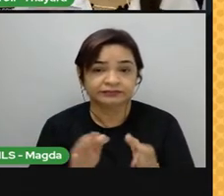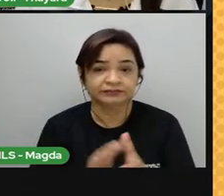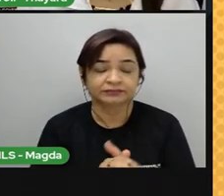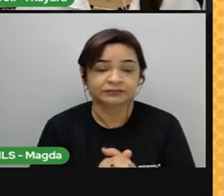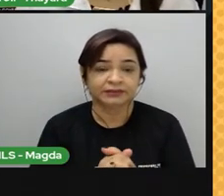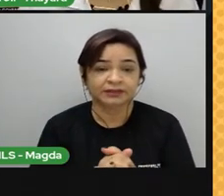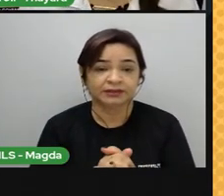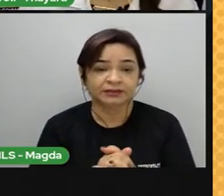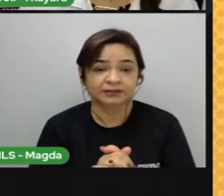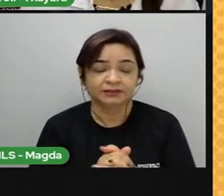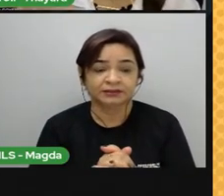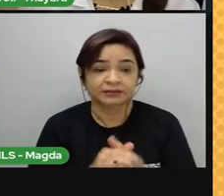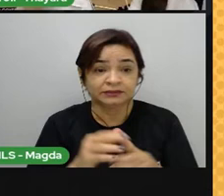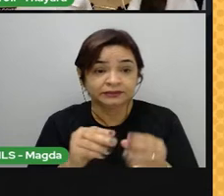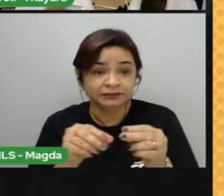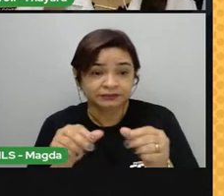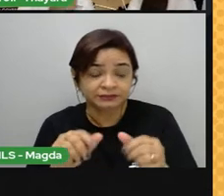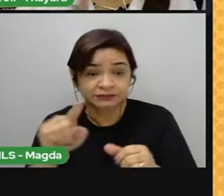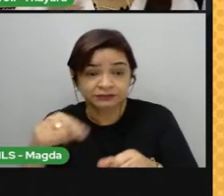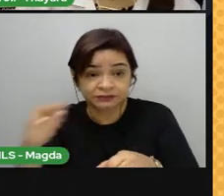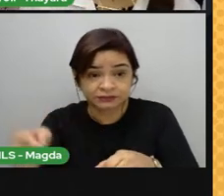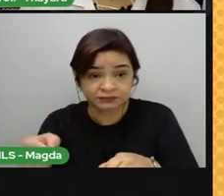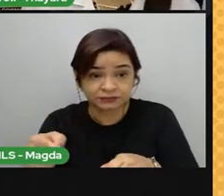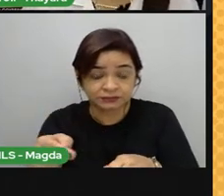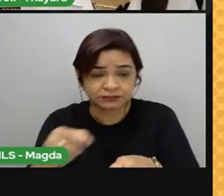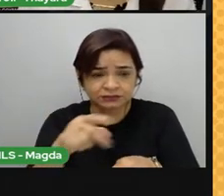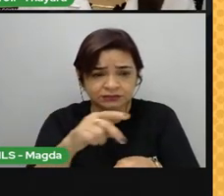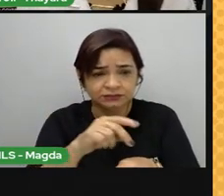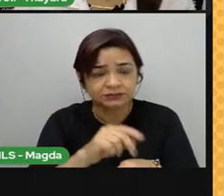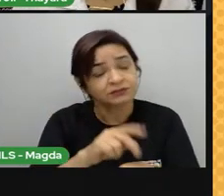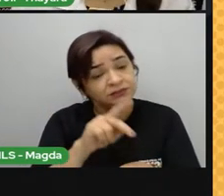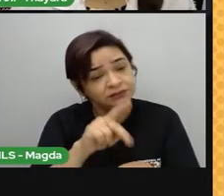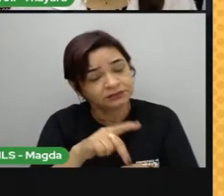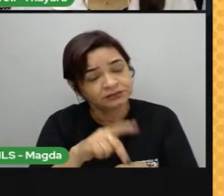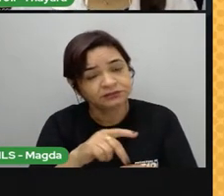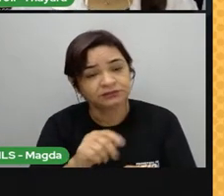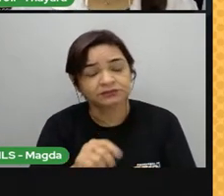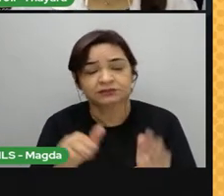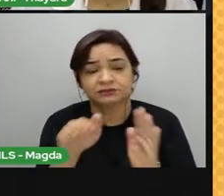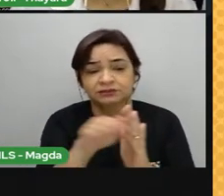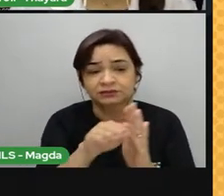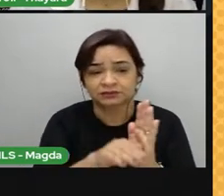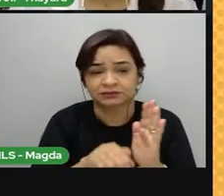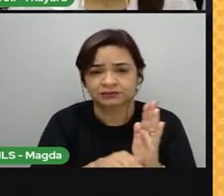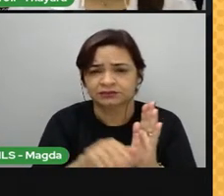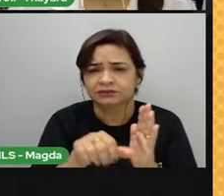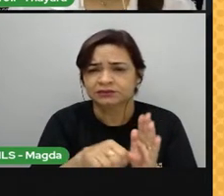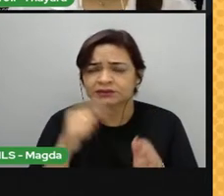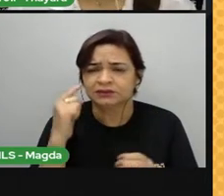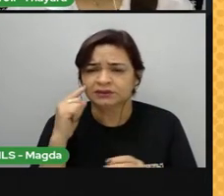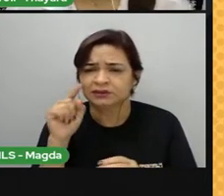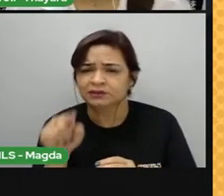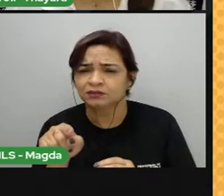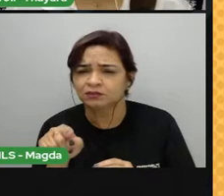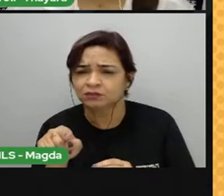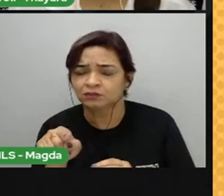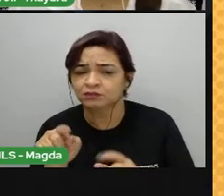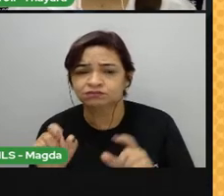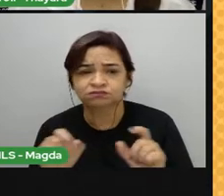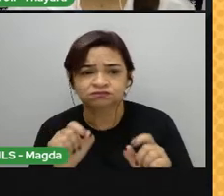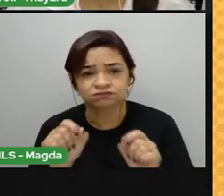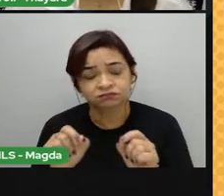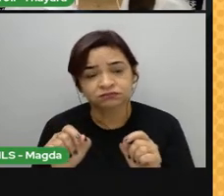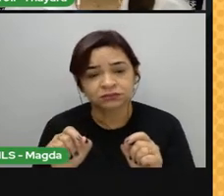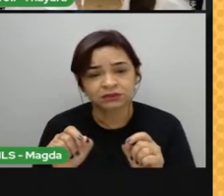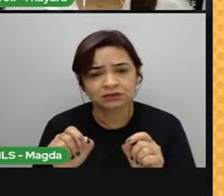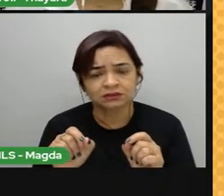fragmentação de outras rochas. Então, vamos lá ver cada uma dessas etapas. Então, aqui no número 1, a gente está vendo a ação do